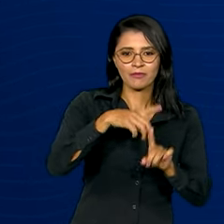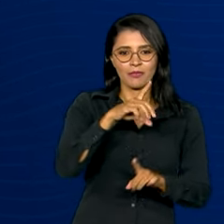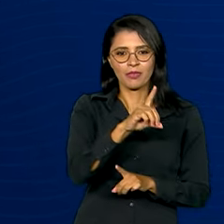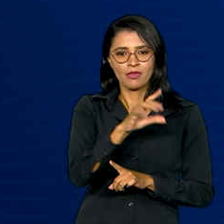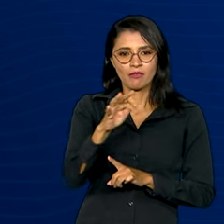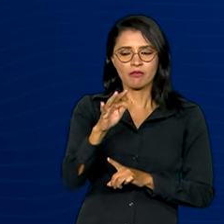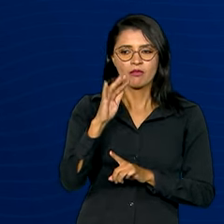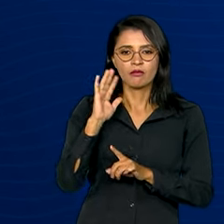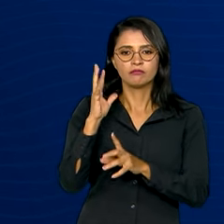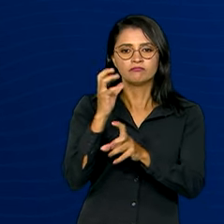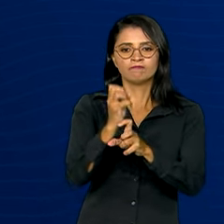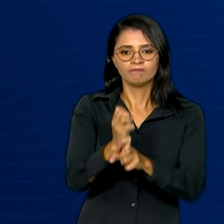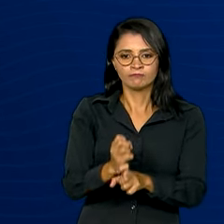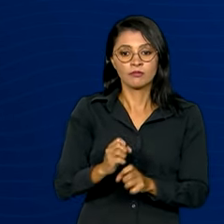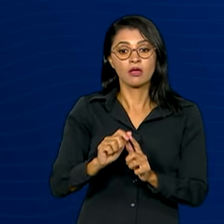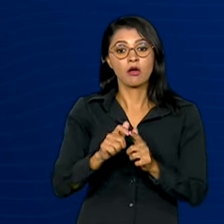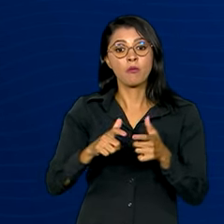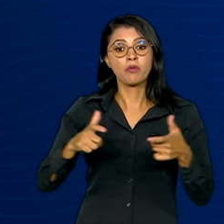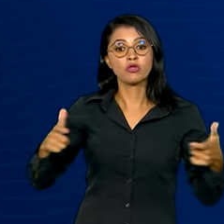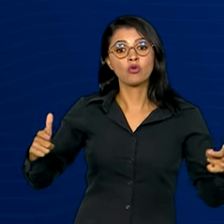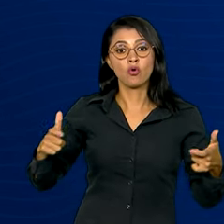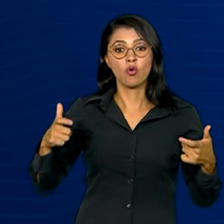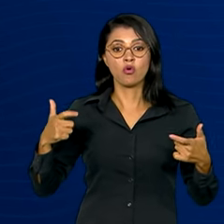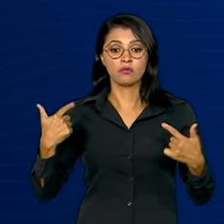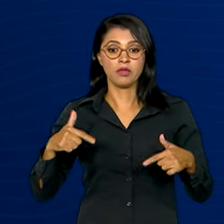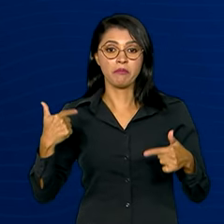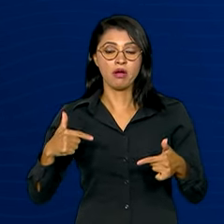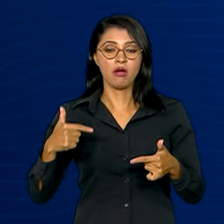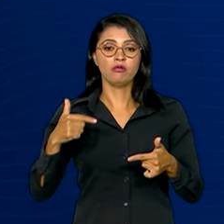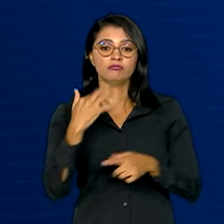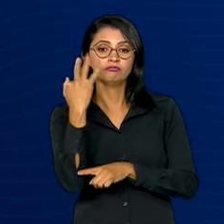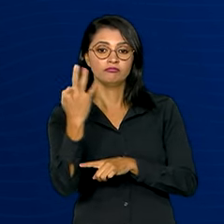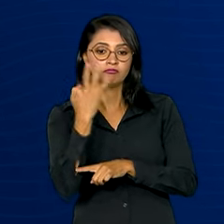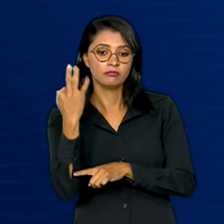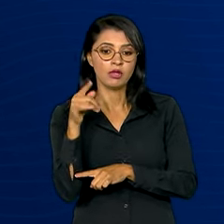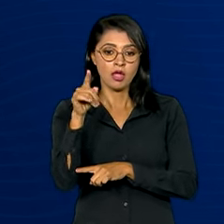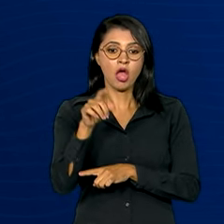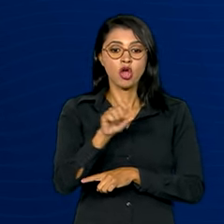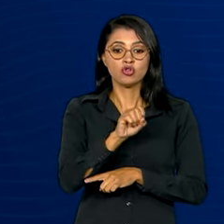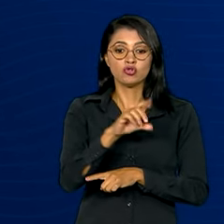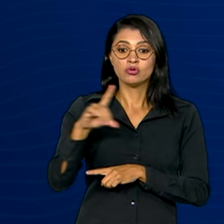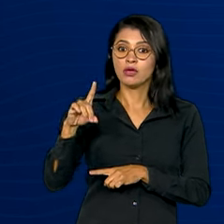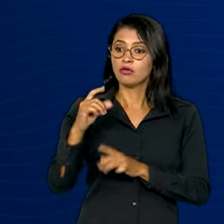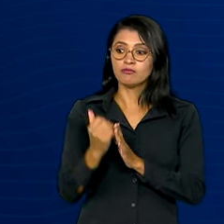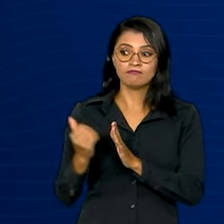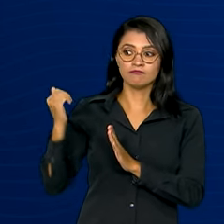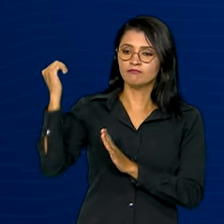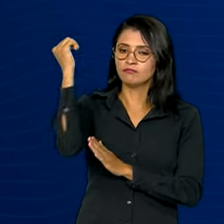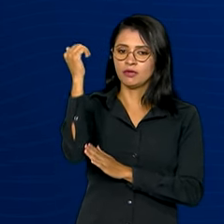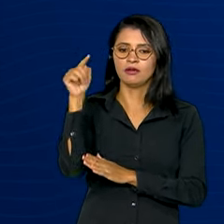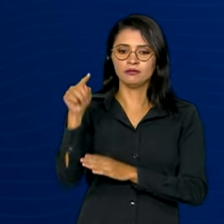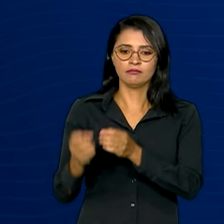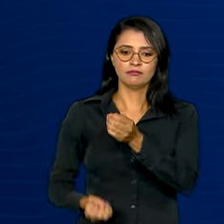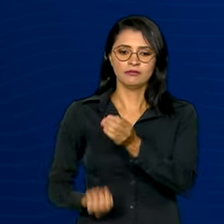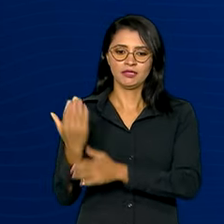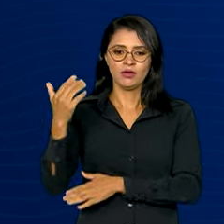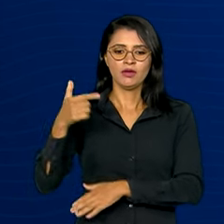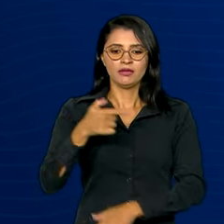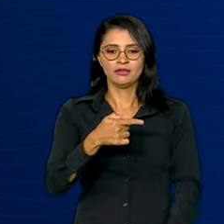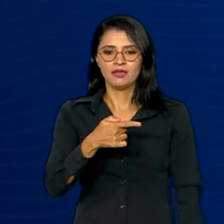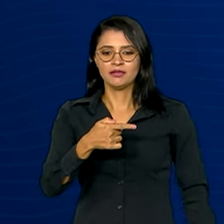crescimento do emprego formal. A região sudeste foi a que teve o maior saldo positivo, com a criação de